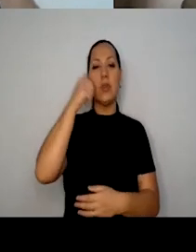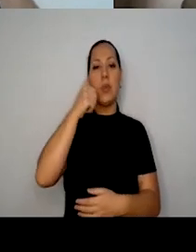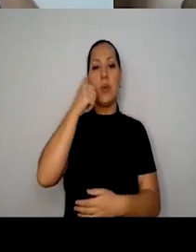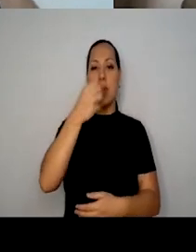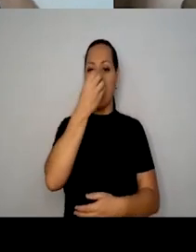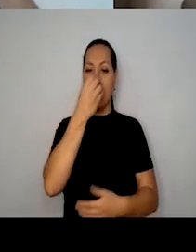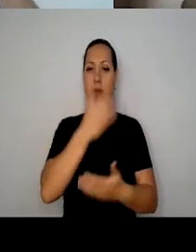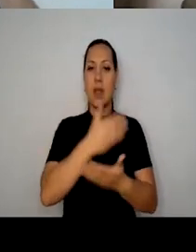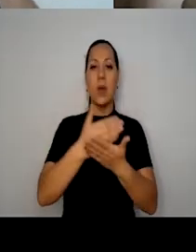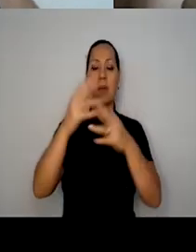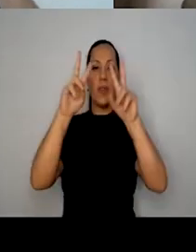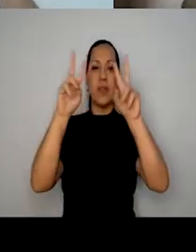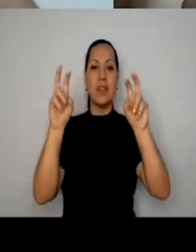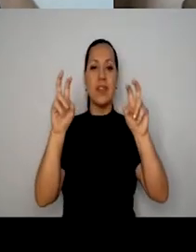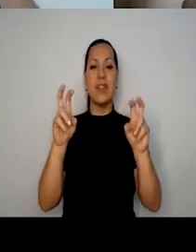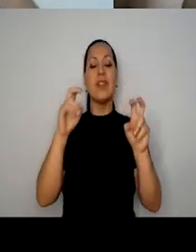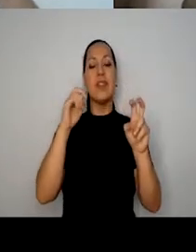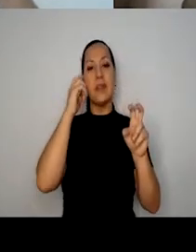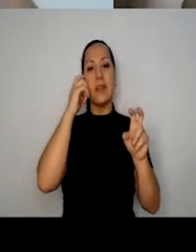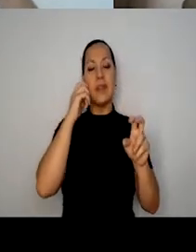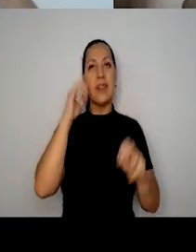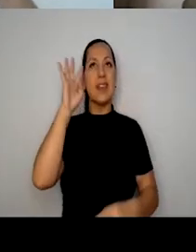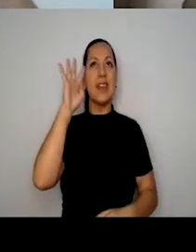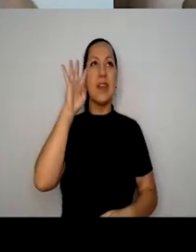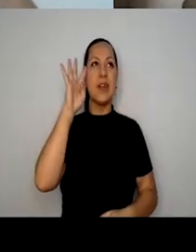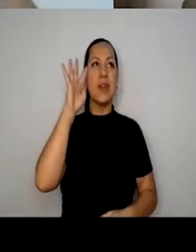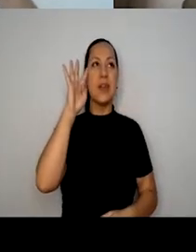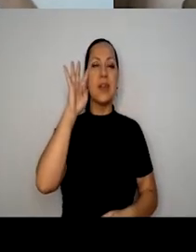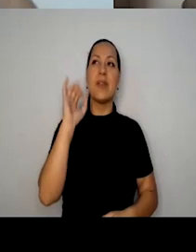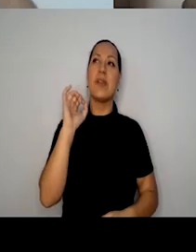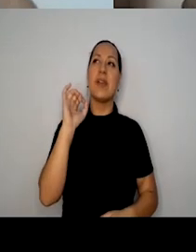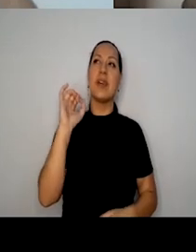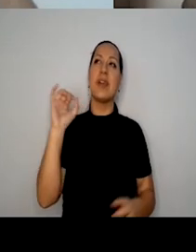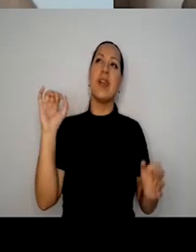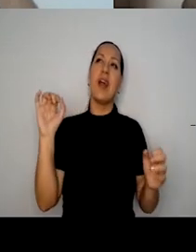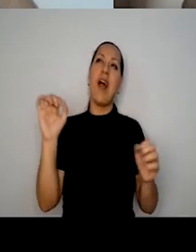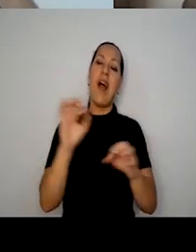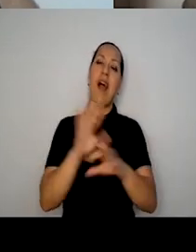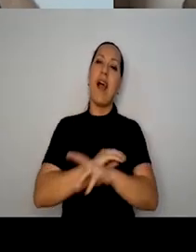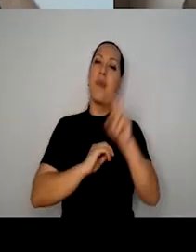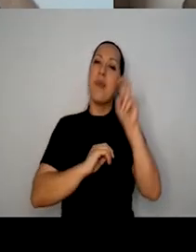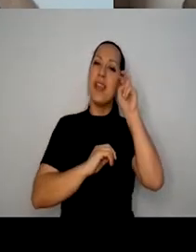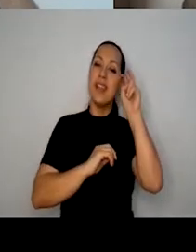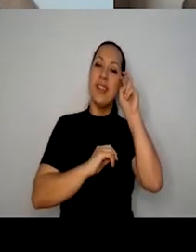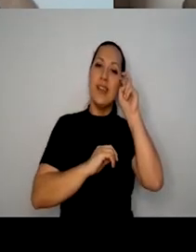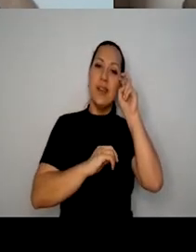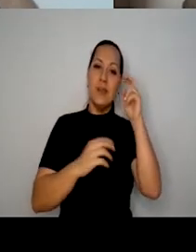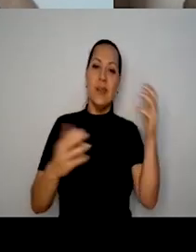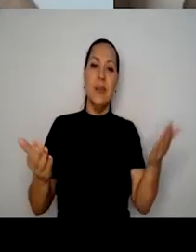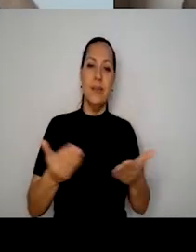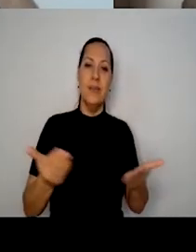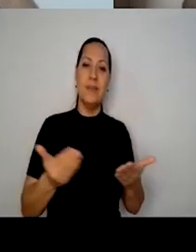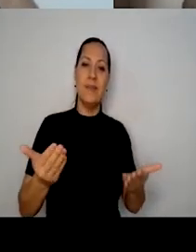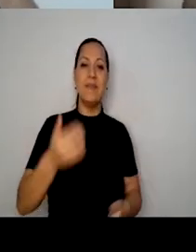assunto na direção, na quarta-feira. Aí terminei o assunto na quinta e hoje eu estou aqui falando para vocês e vou